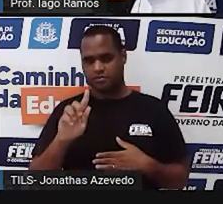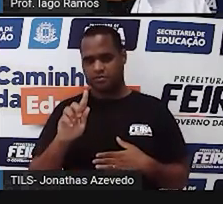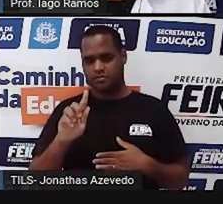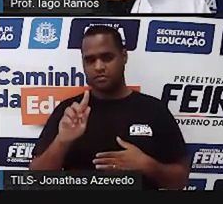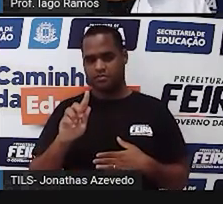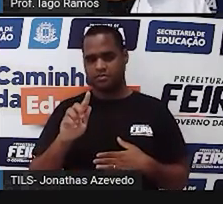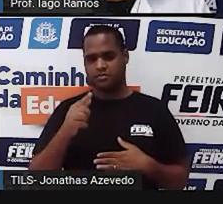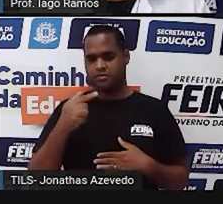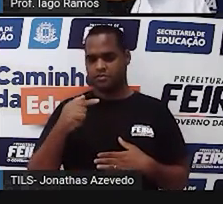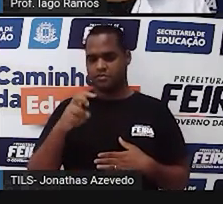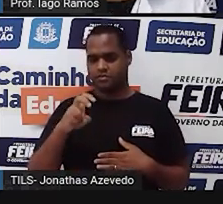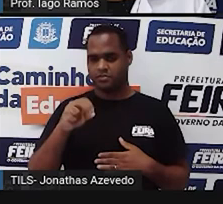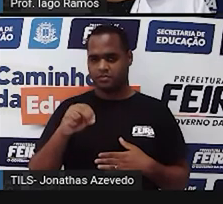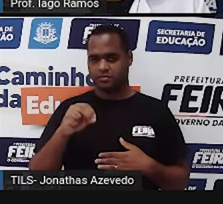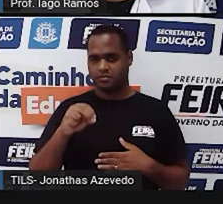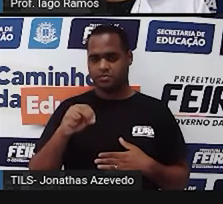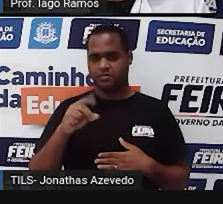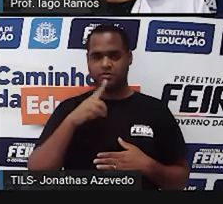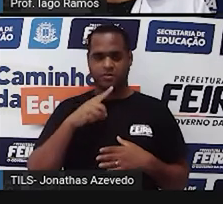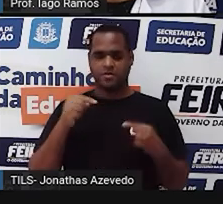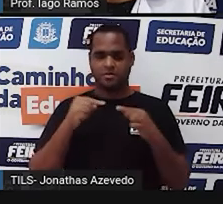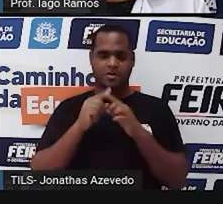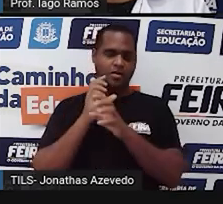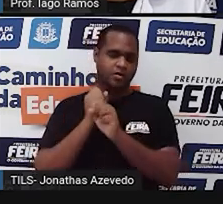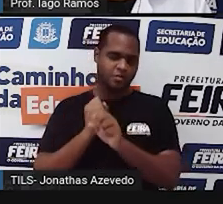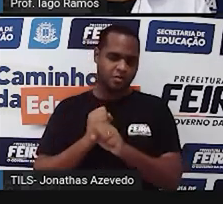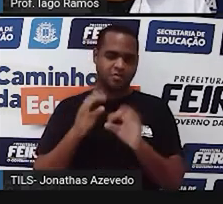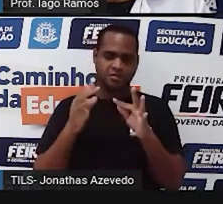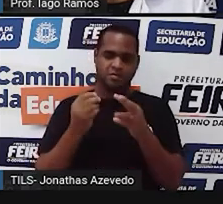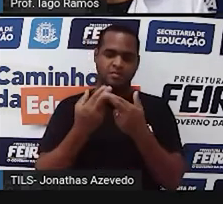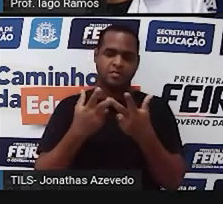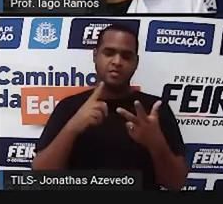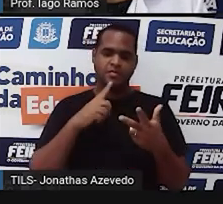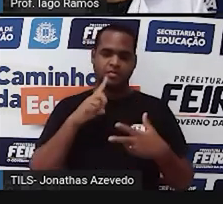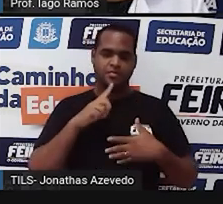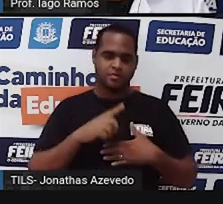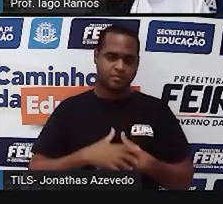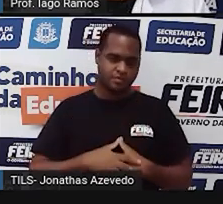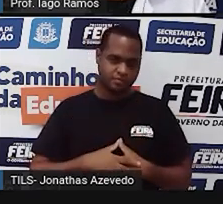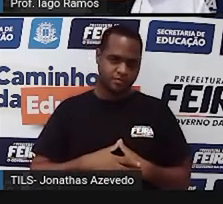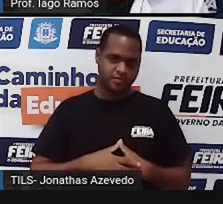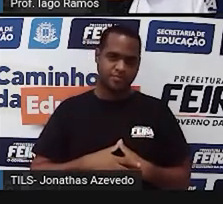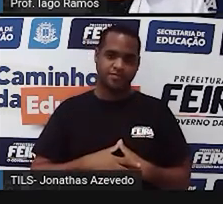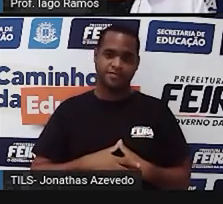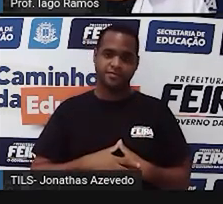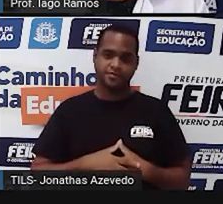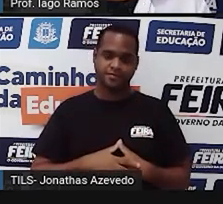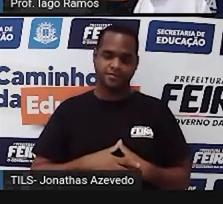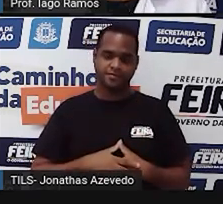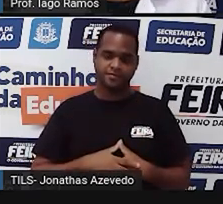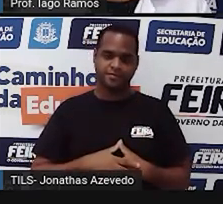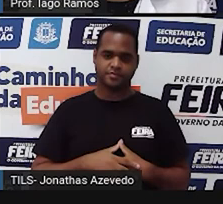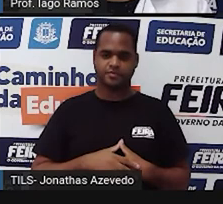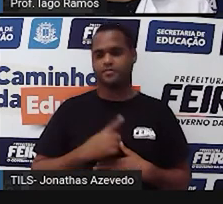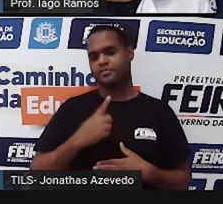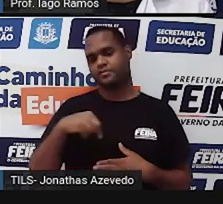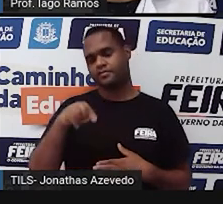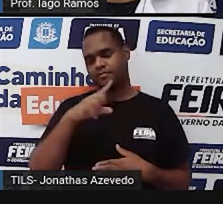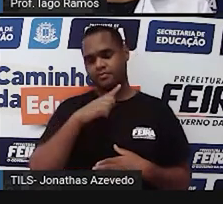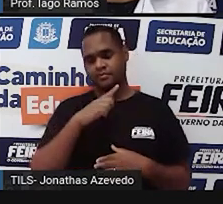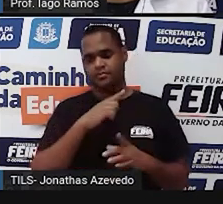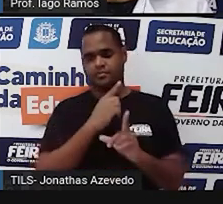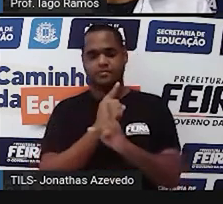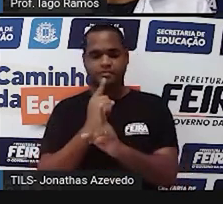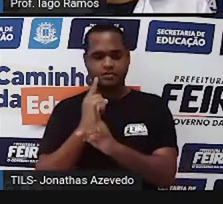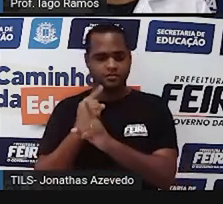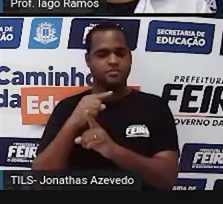750 gramas no total, certo? Do lado direito. Pronto, como a gente vai achar a massa